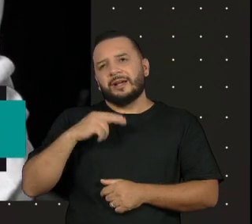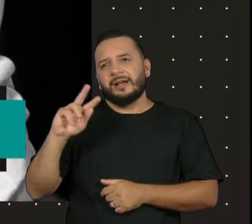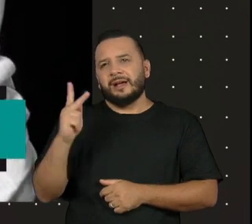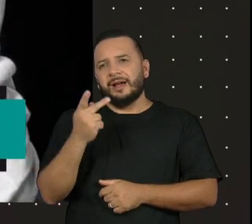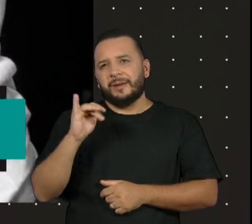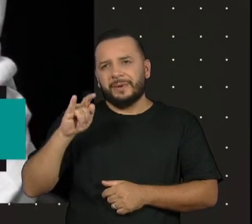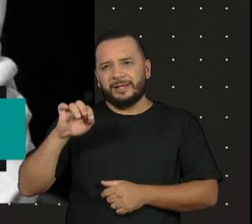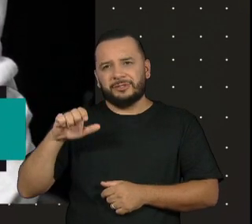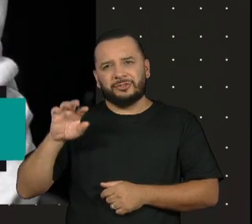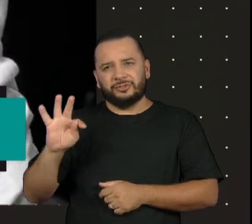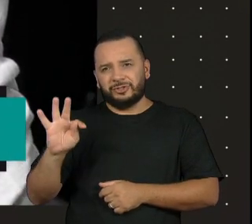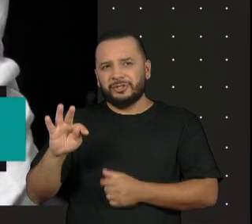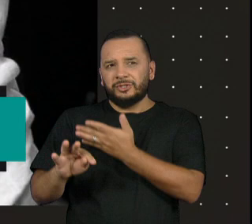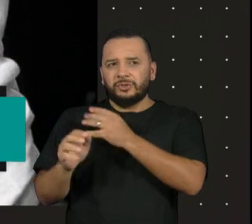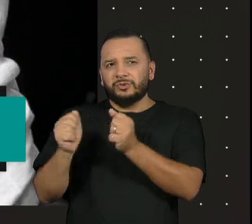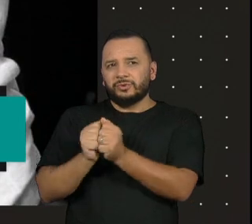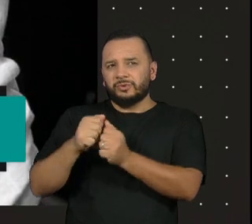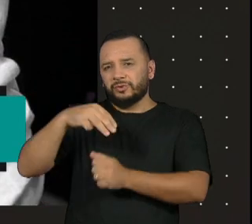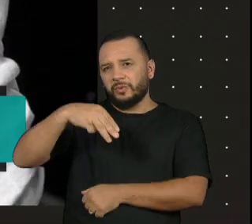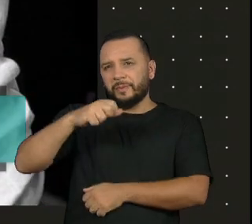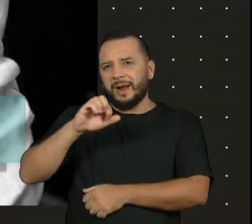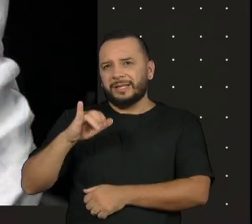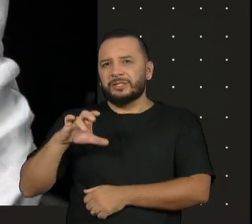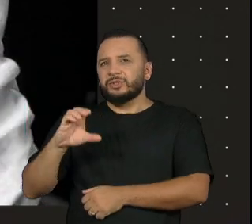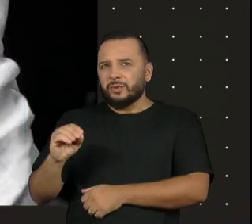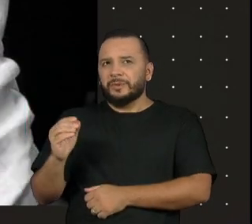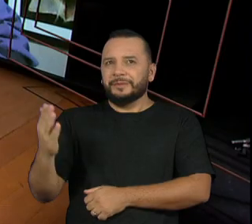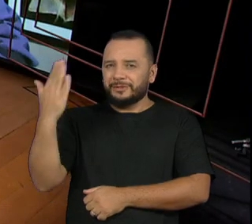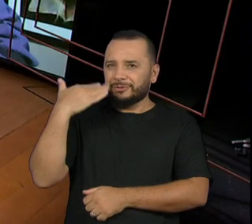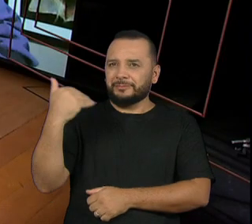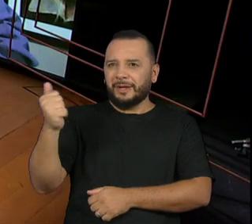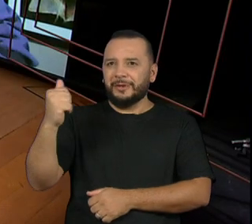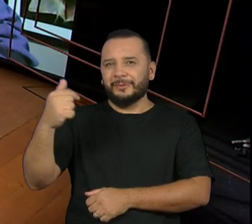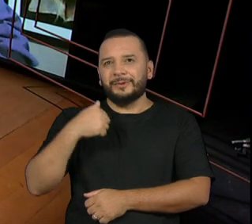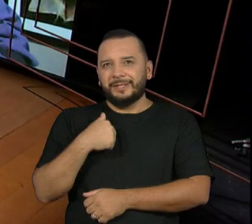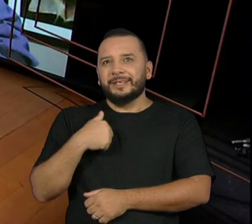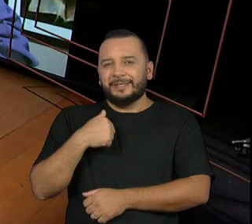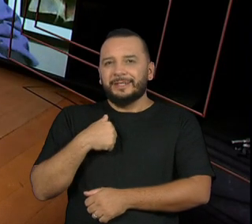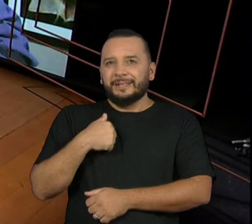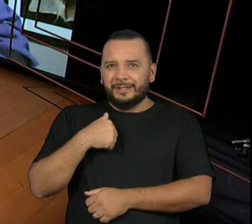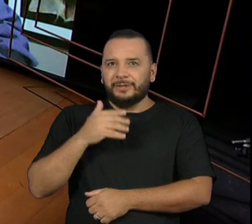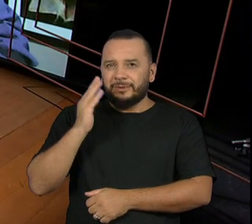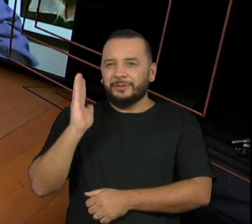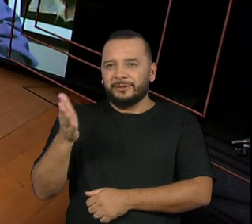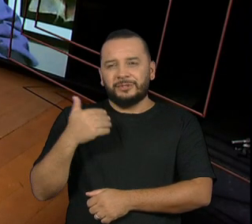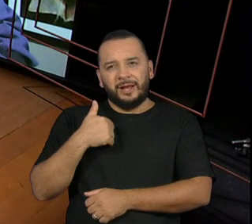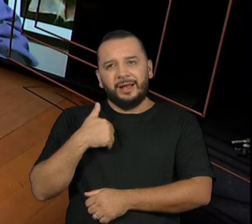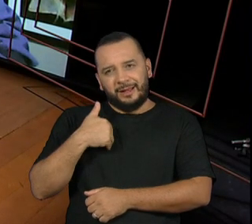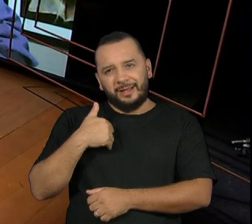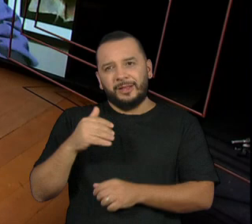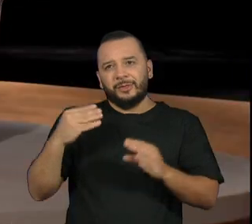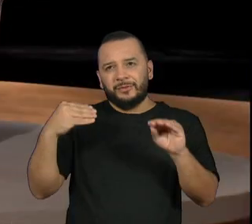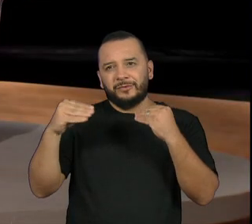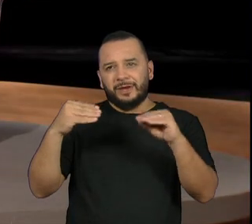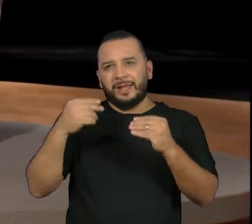E aí me convidaram para fazer lá um galã. e ficava cego a maior parte da novela. Ah, é?